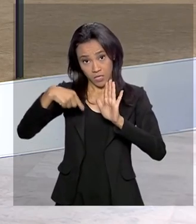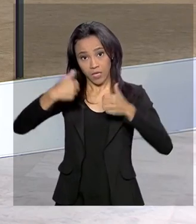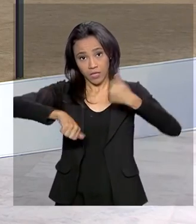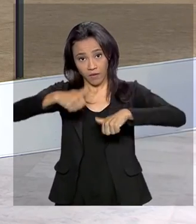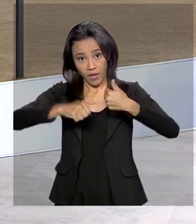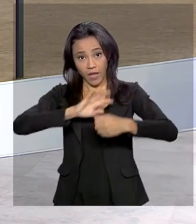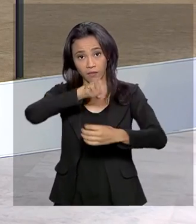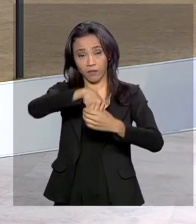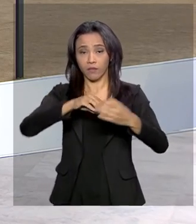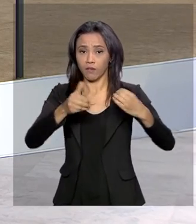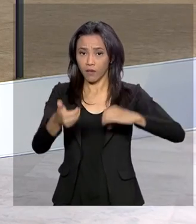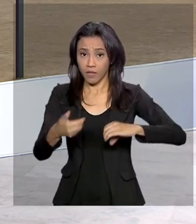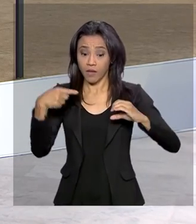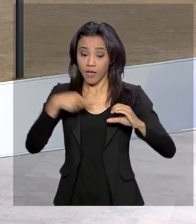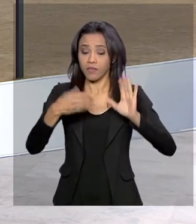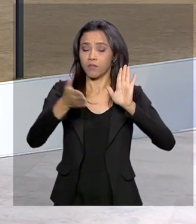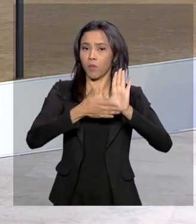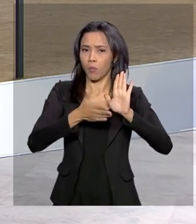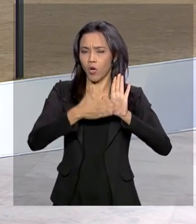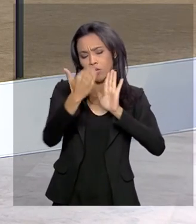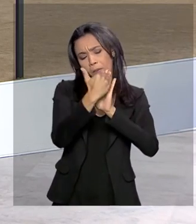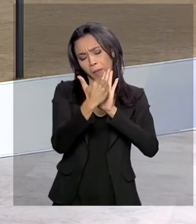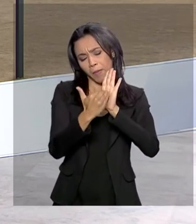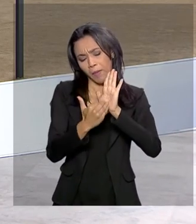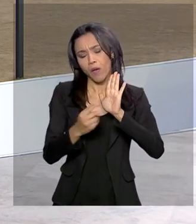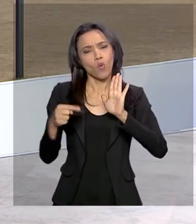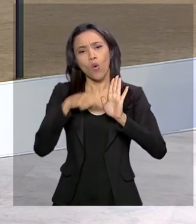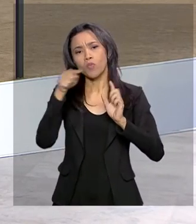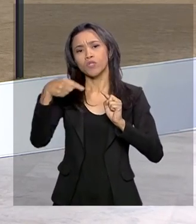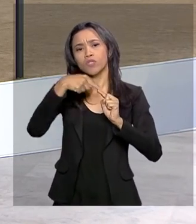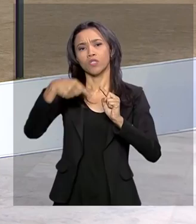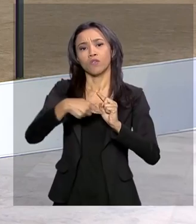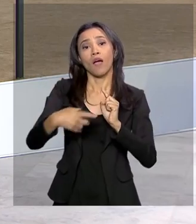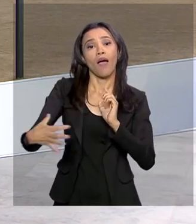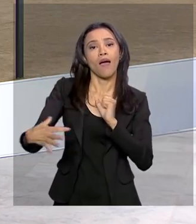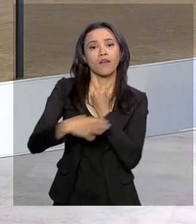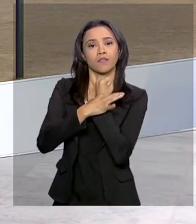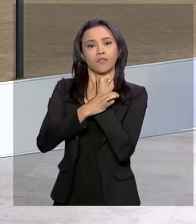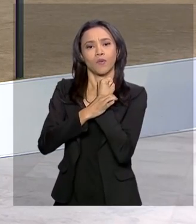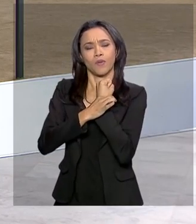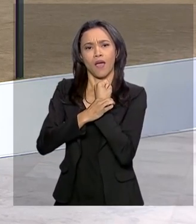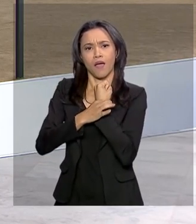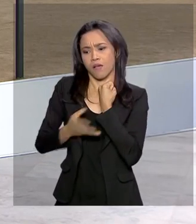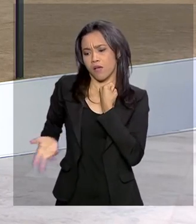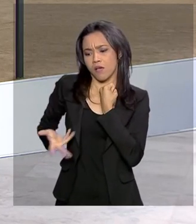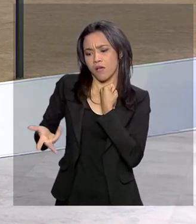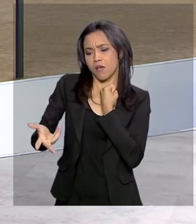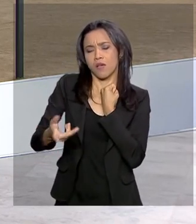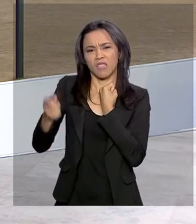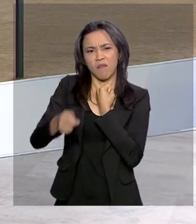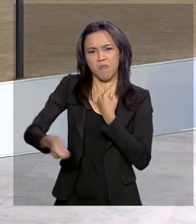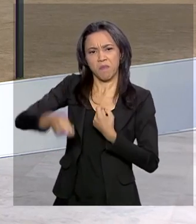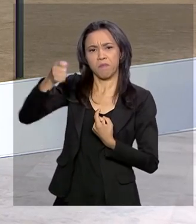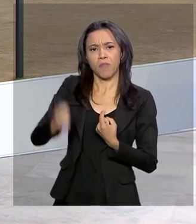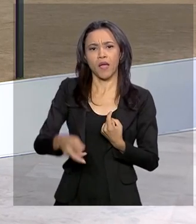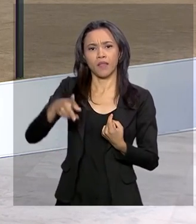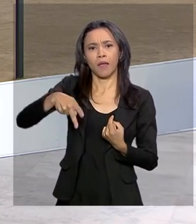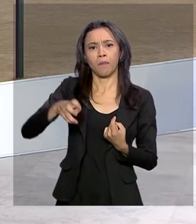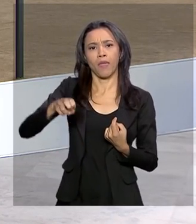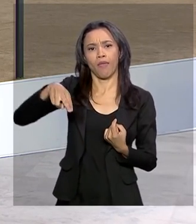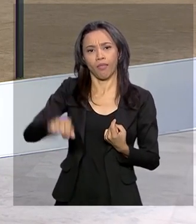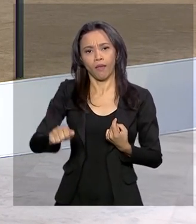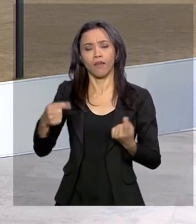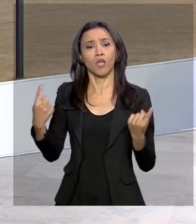O pacote anticrime são medidas para garantir mais agilidade no cumprimento das penas e no combate à